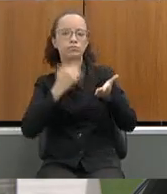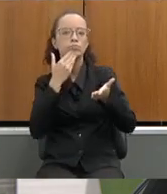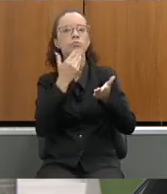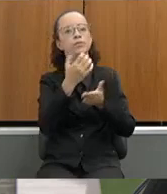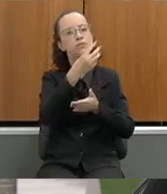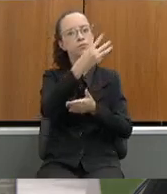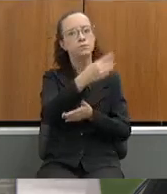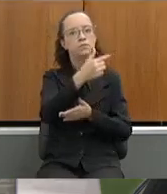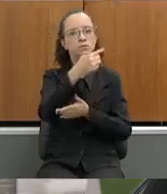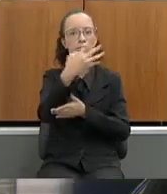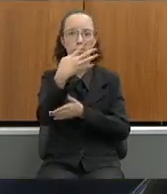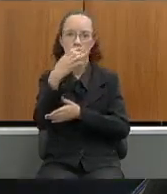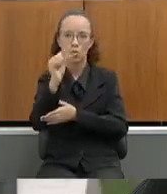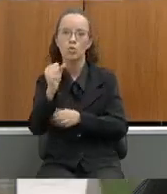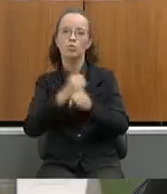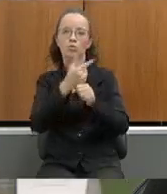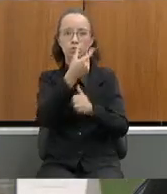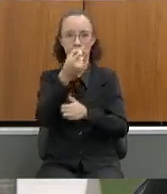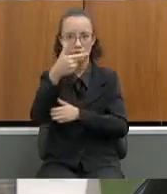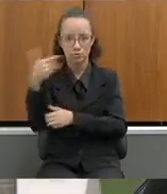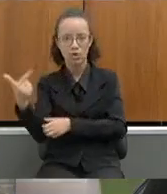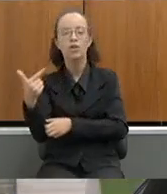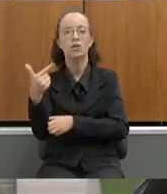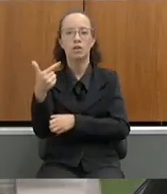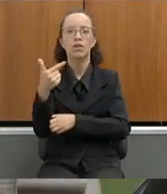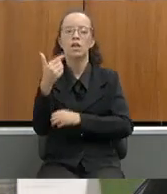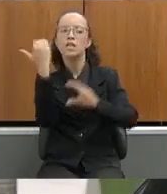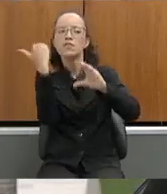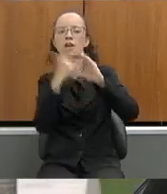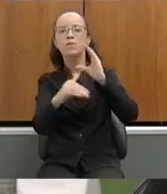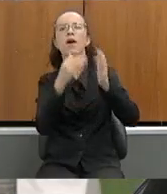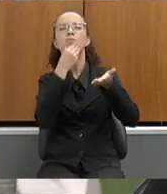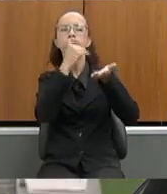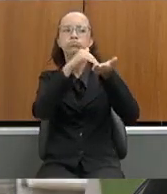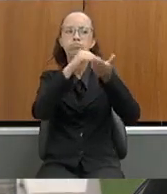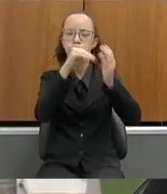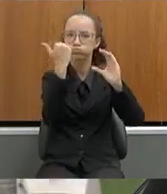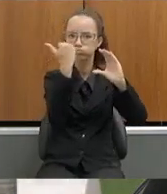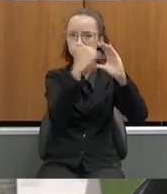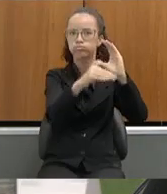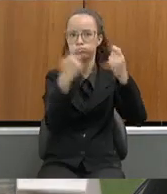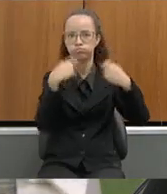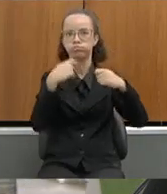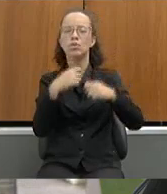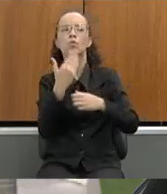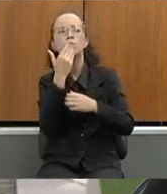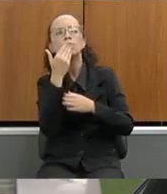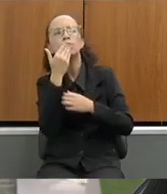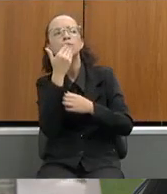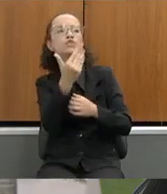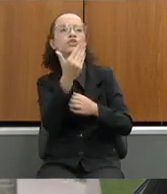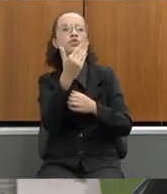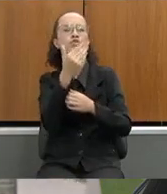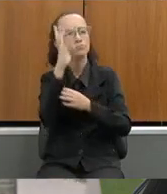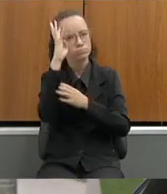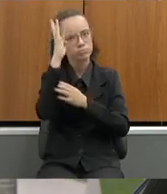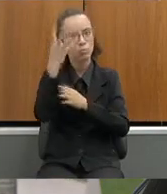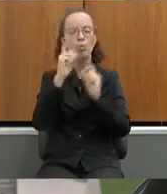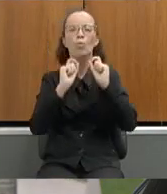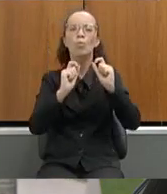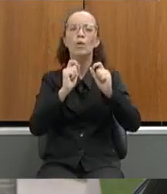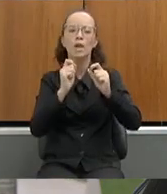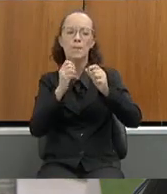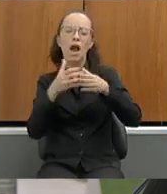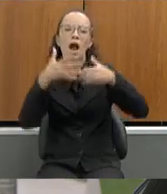13.748 de 2022 que seja encaminhada à Secretaria de Estado da Educação pedido de providências para que seja